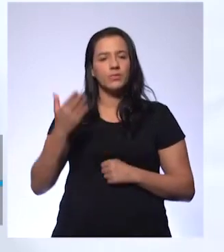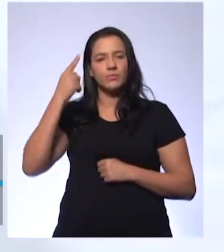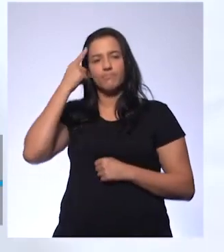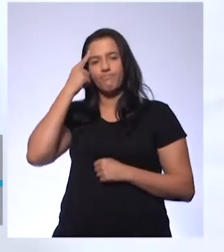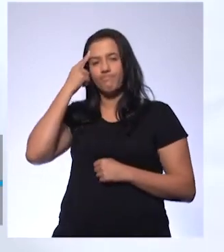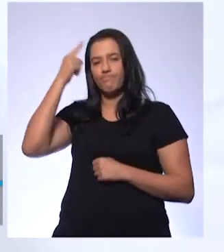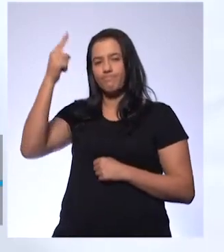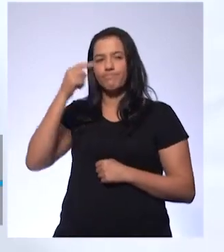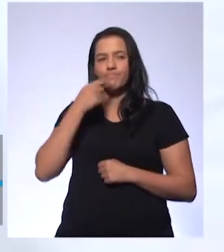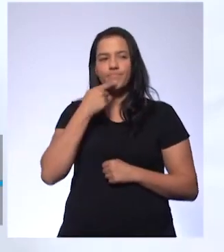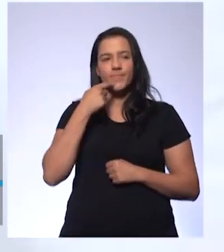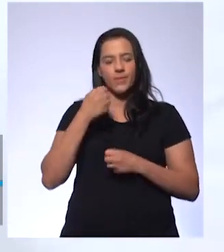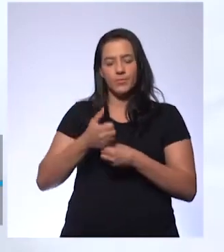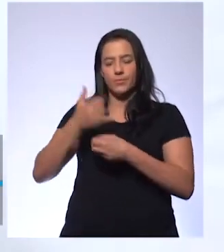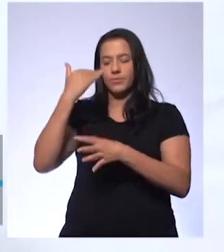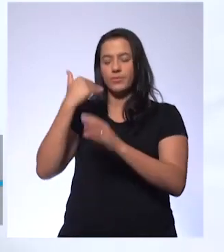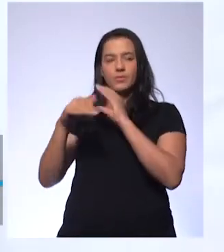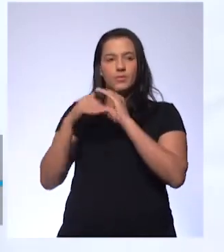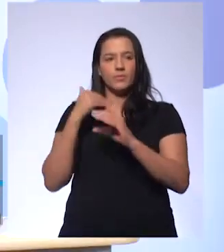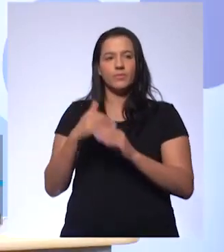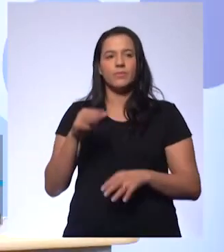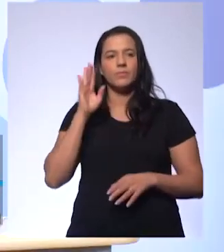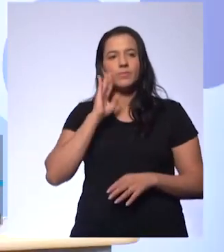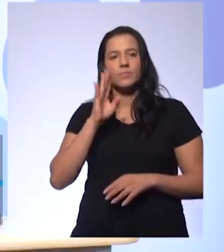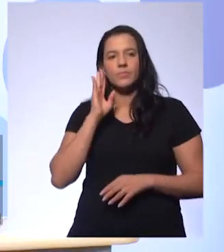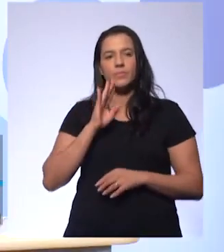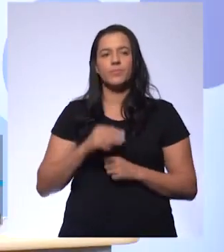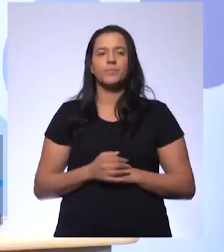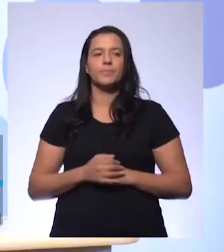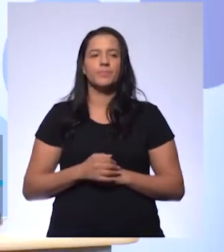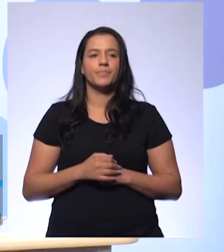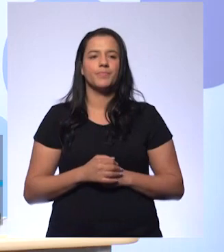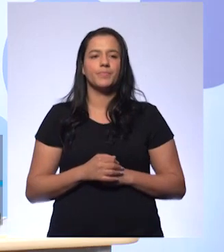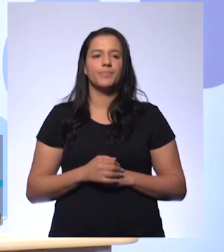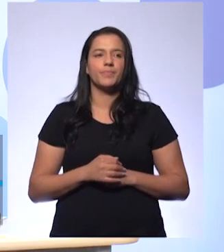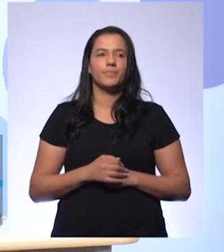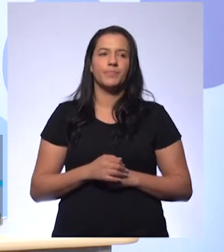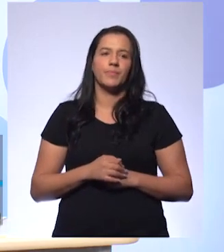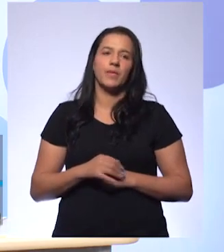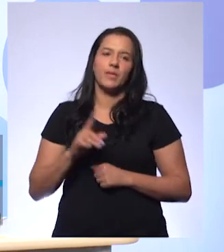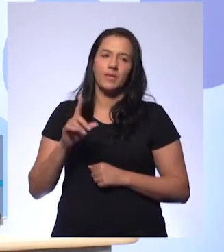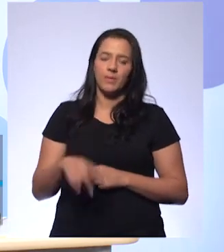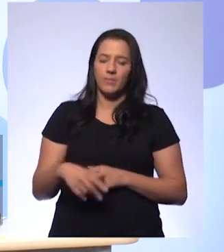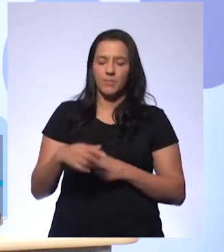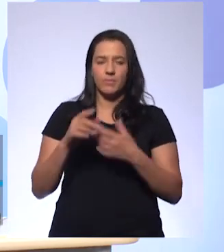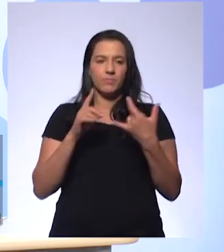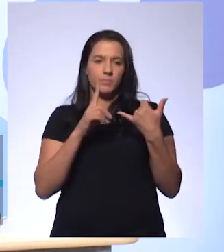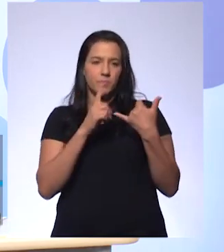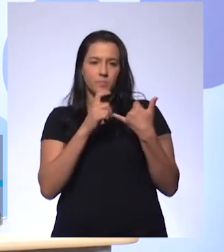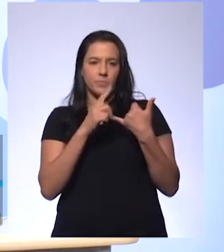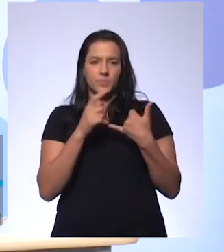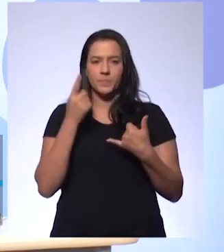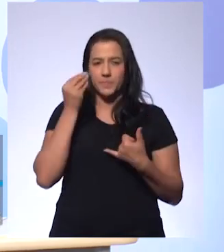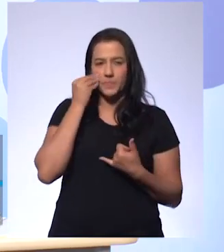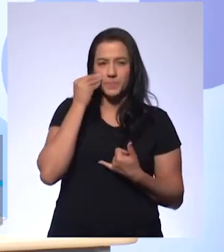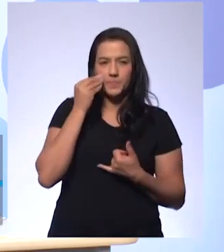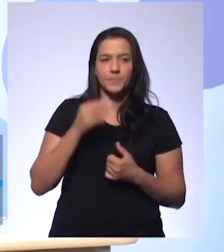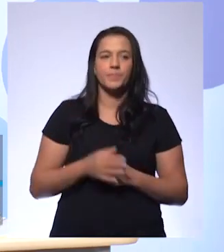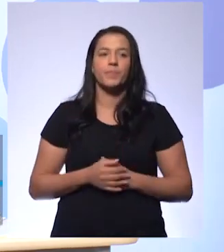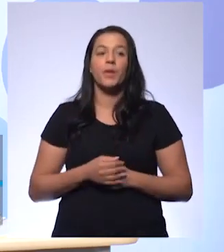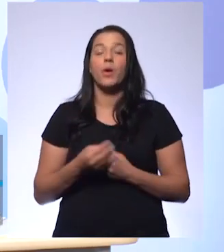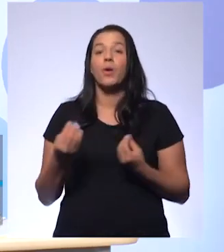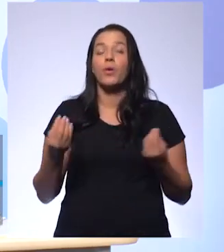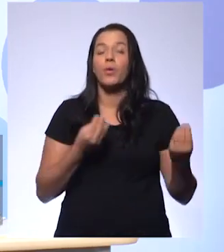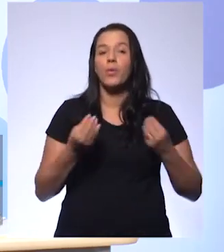isso, porque o chat de vocês é maravilhoso, gente. Tem, inclusive, uma que dá para a gente pintar aqui já. Olha só. Professor, como que o